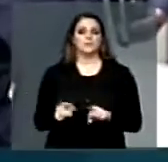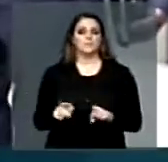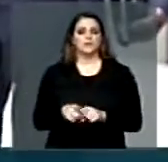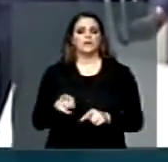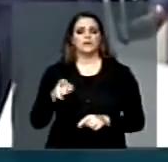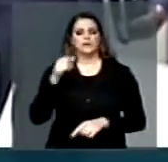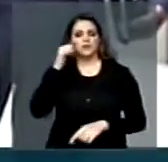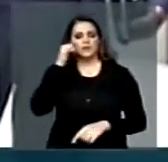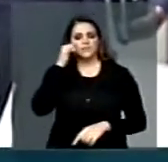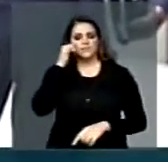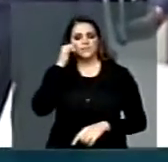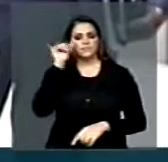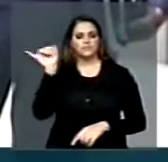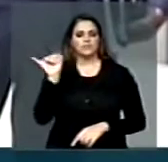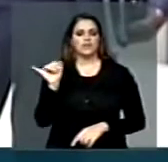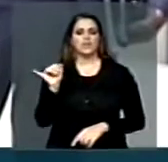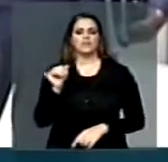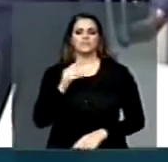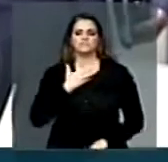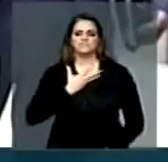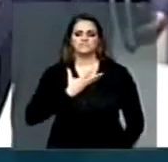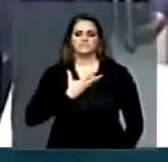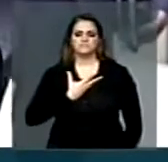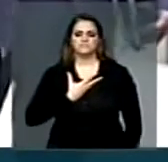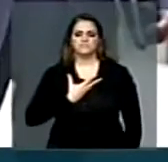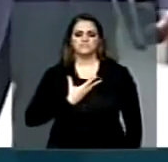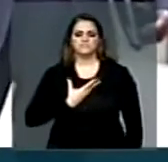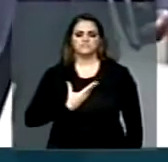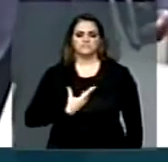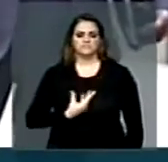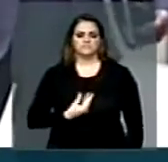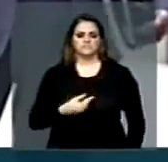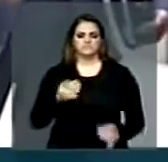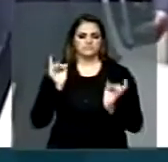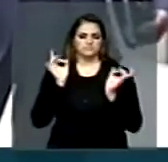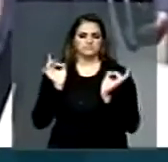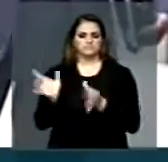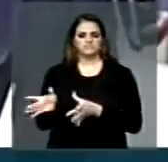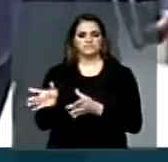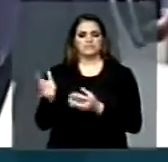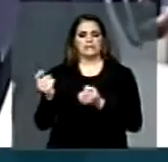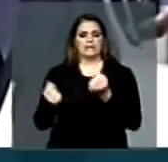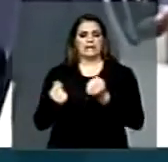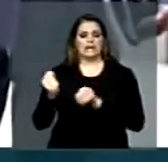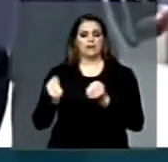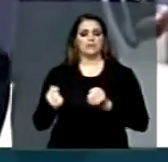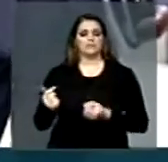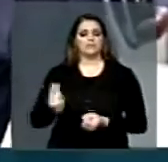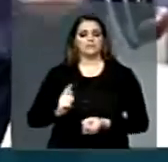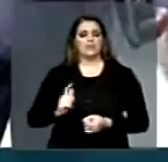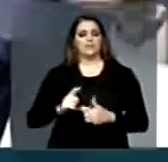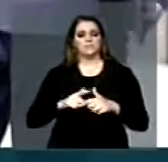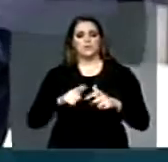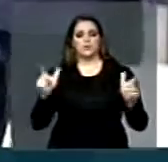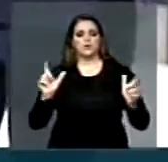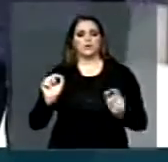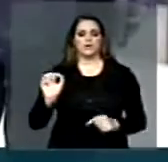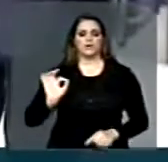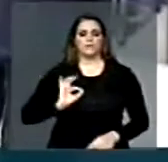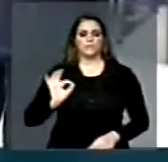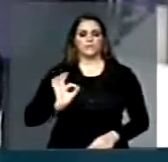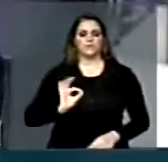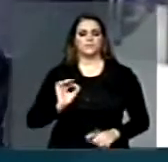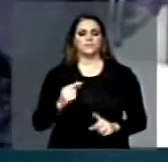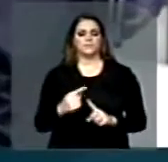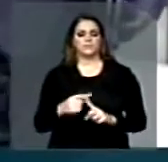desestimule o famoso esquema associado normalmente às polícias, que era o reboque